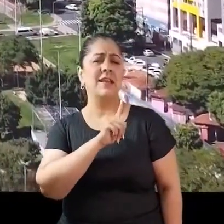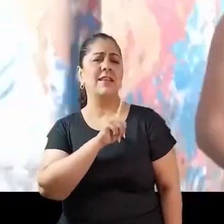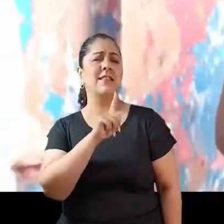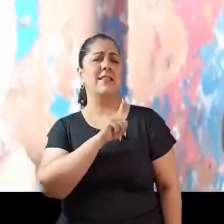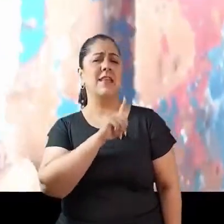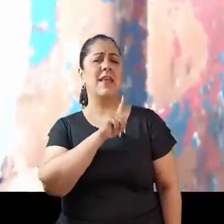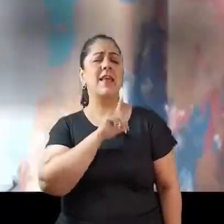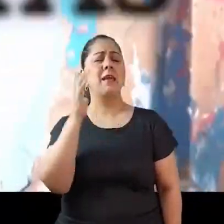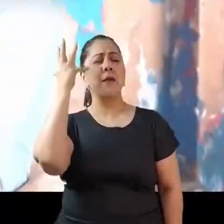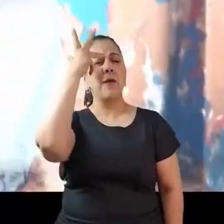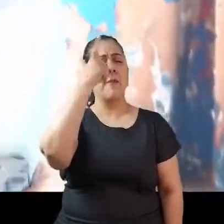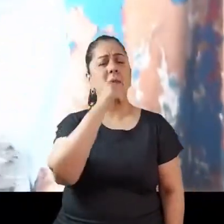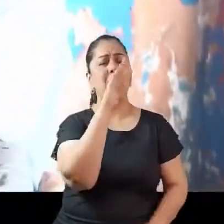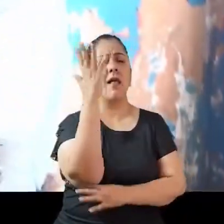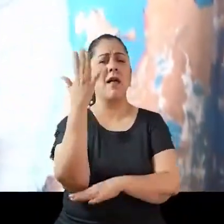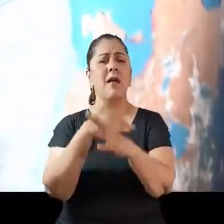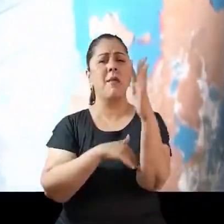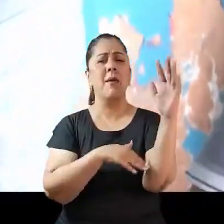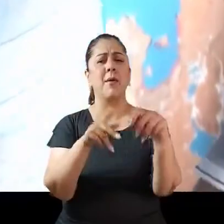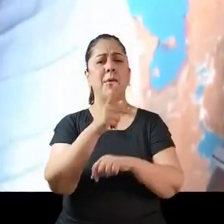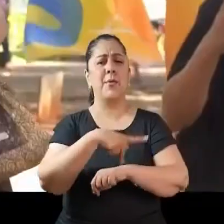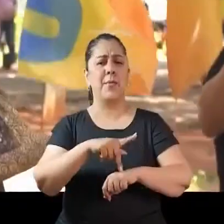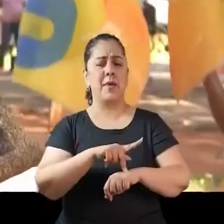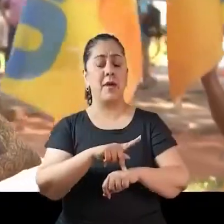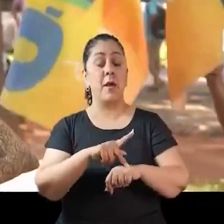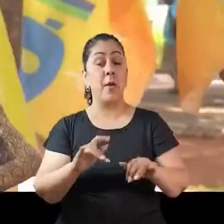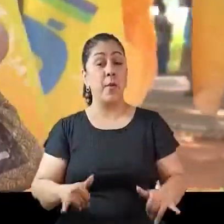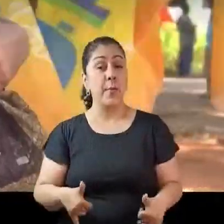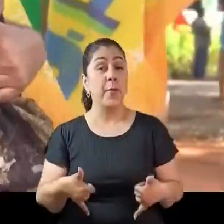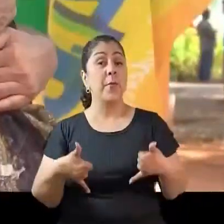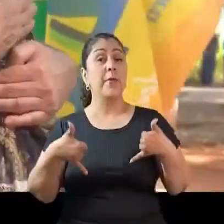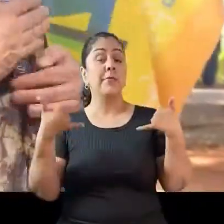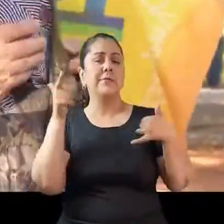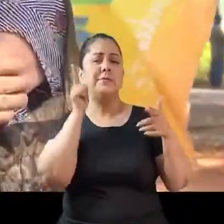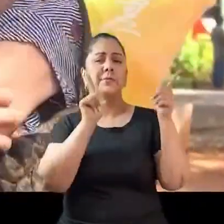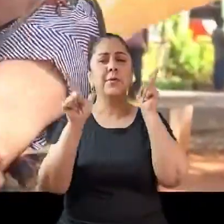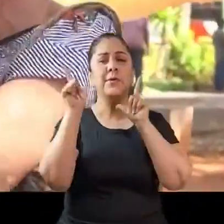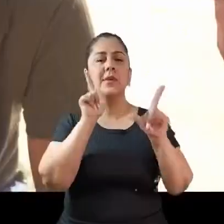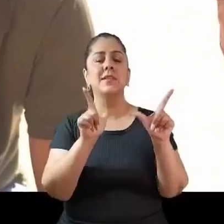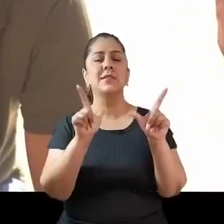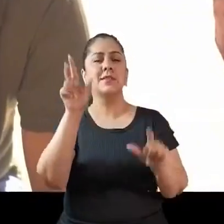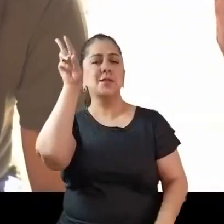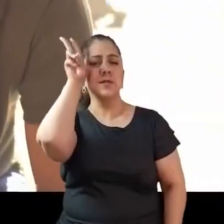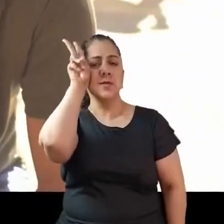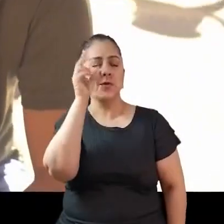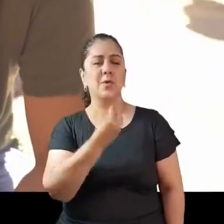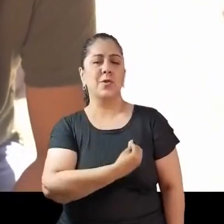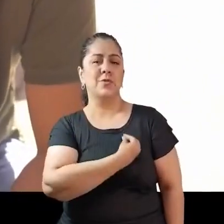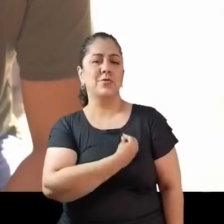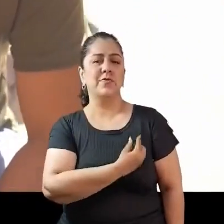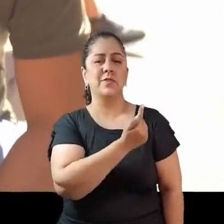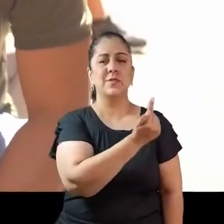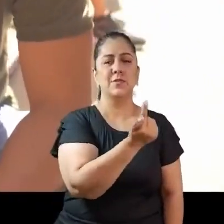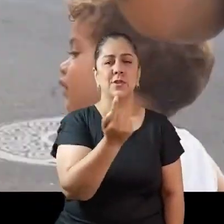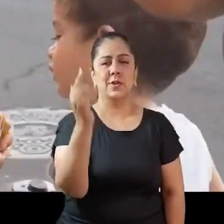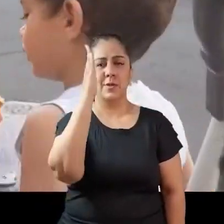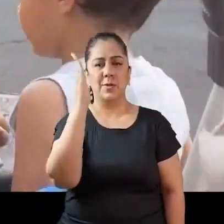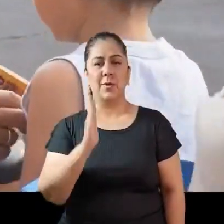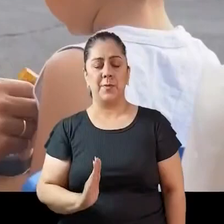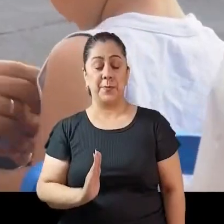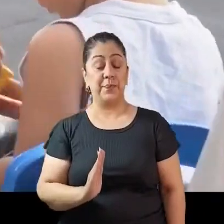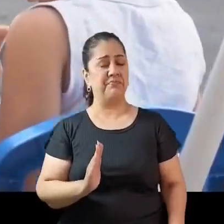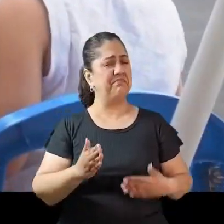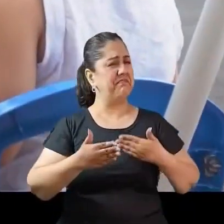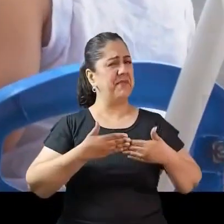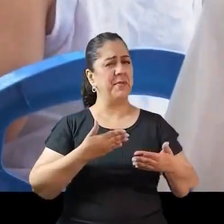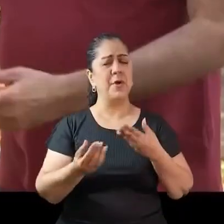país, até o orgulho das conquistas e da história de cada brasileiro. Seja qual for a forma de amor que nós sentimos